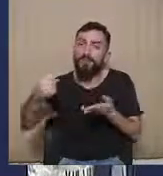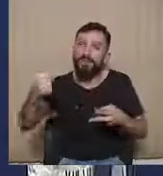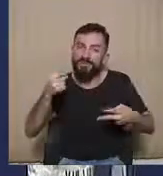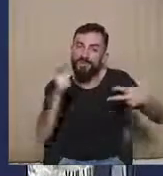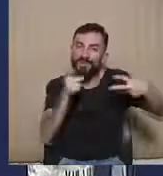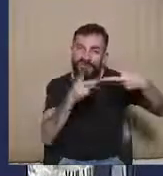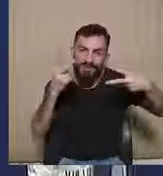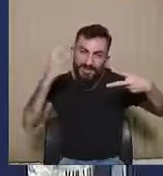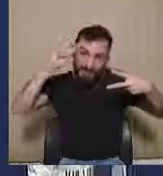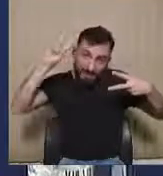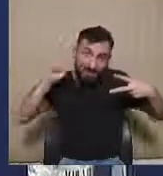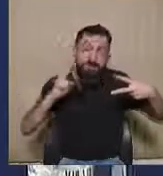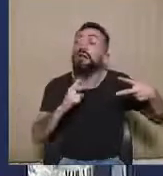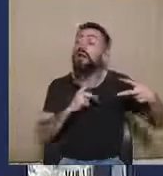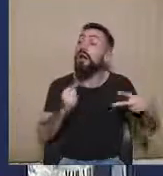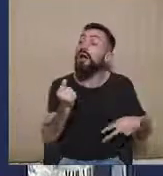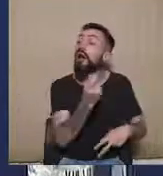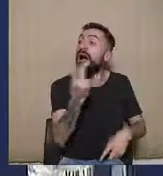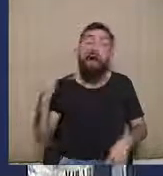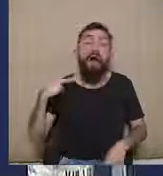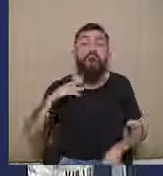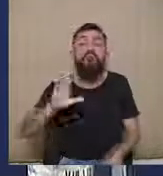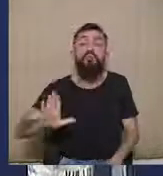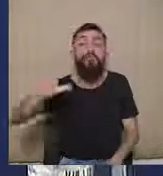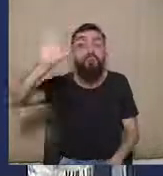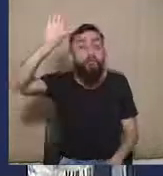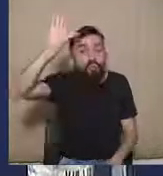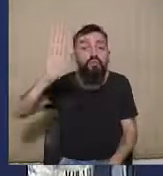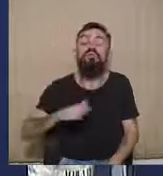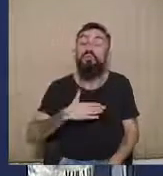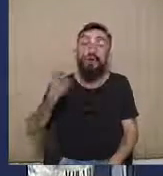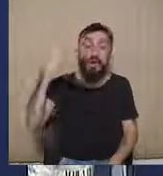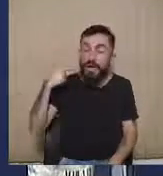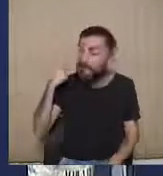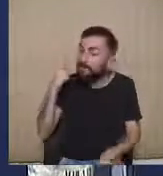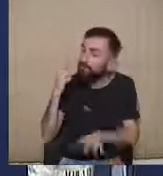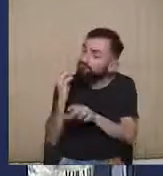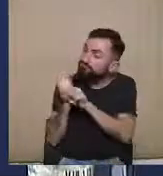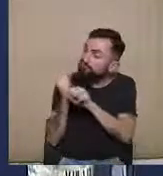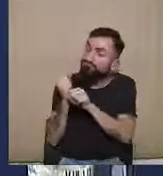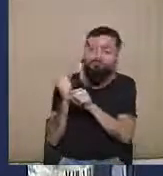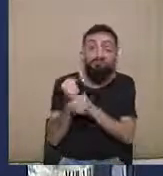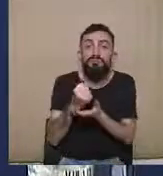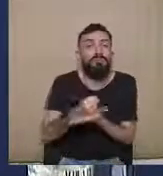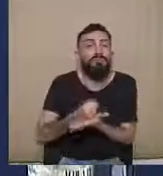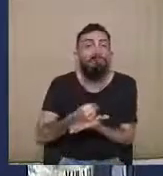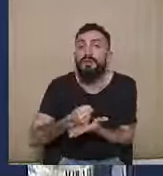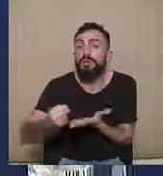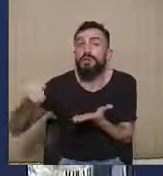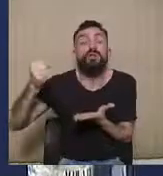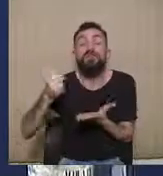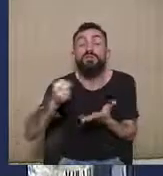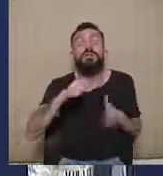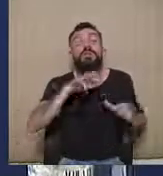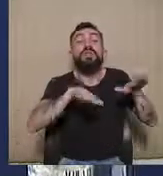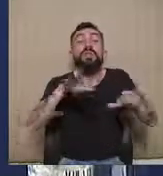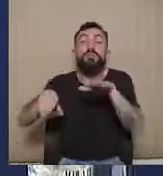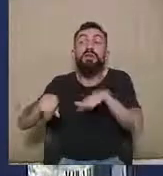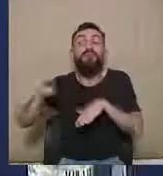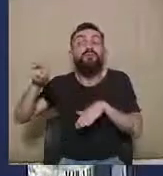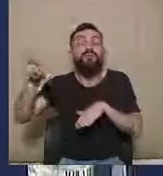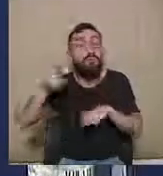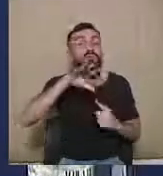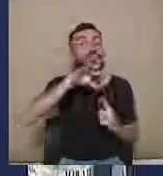ineligibilidades que não fossem arguídas no momento do registro, elas, então, precluiriam, com exceção daquelas que tivessem esse cariz constitucional.